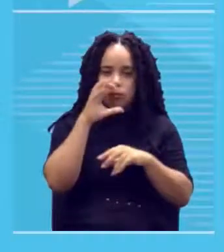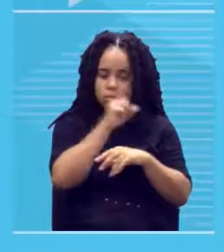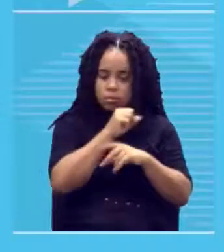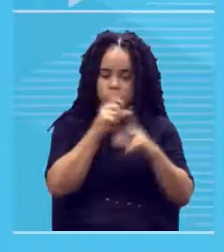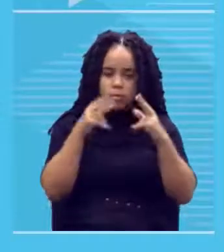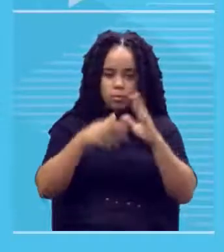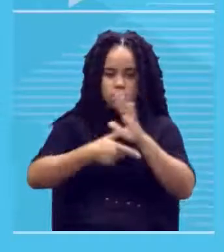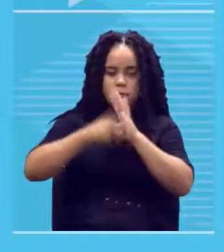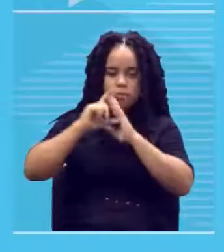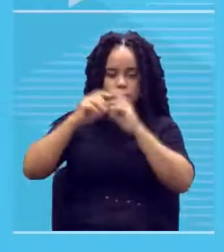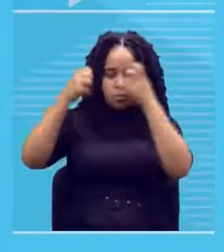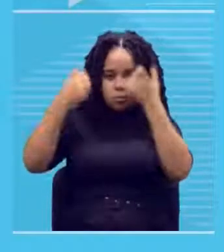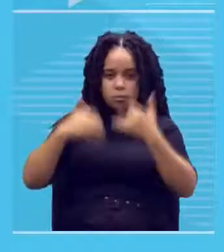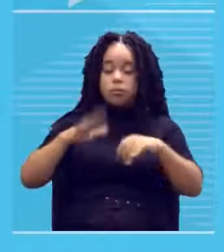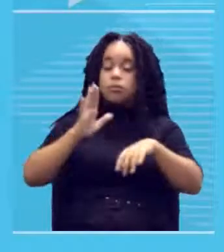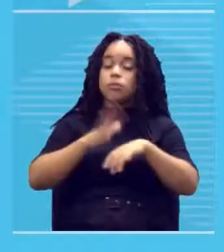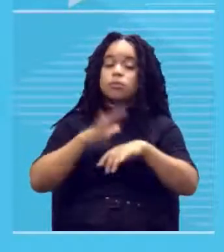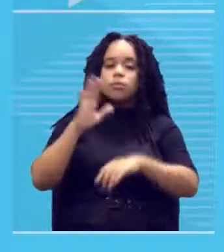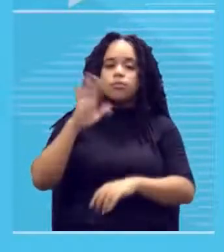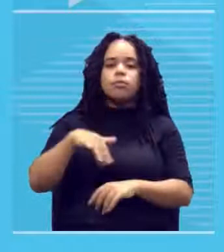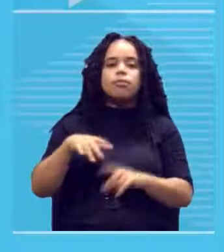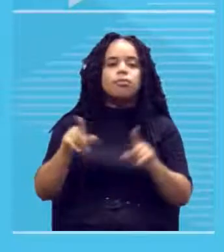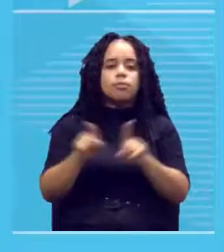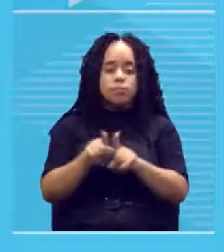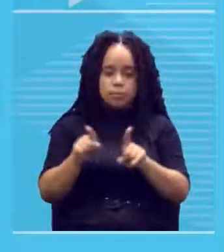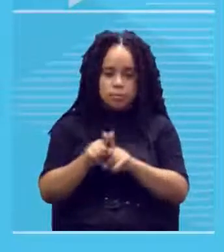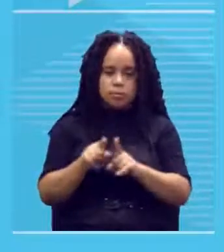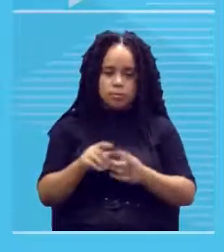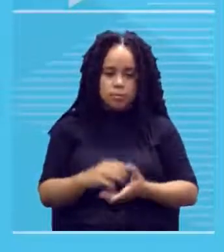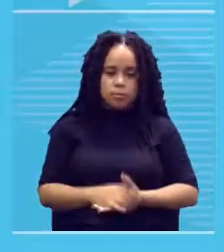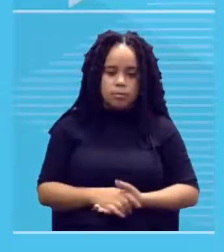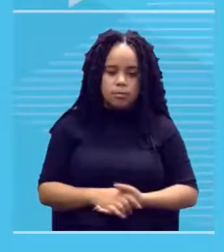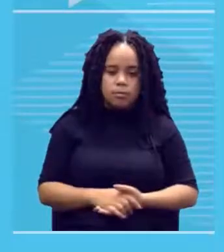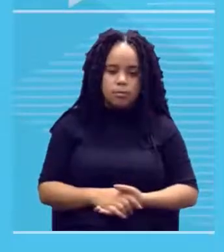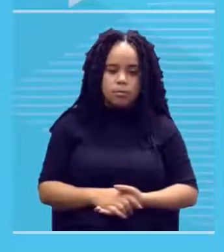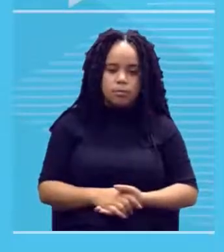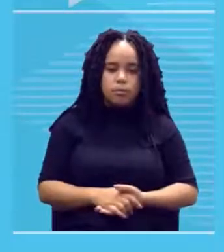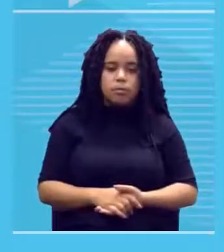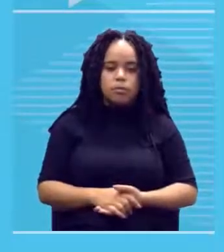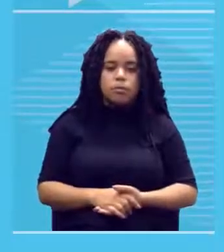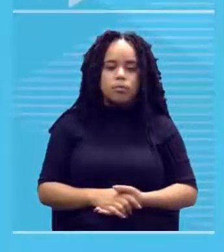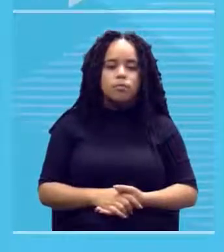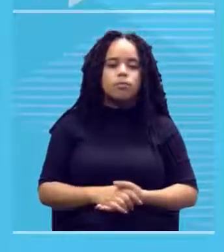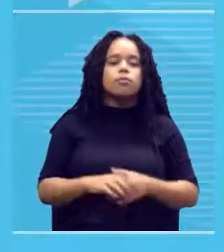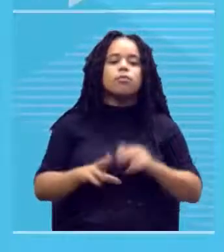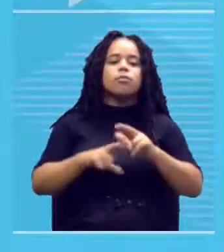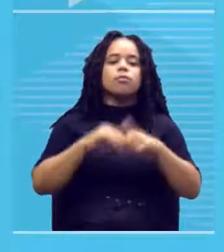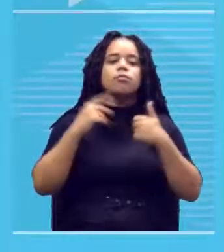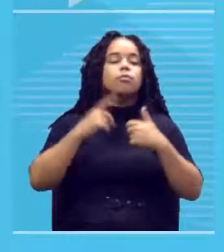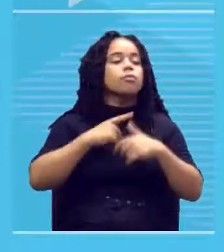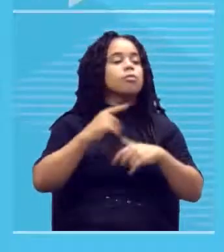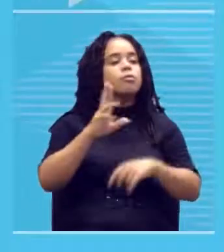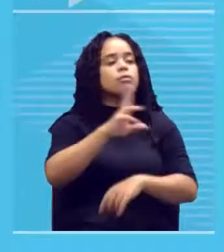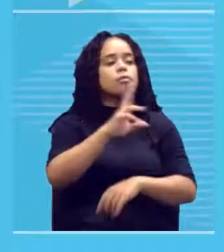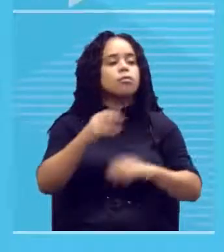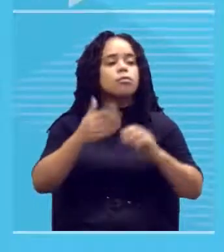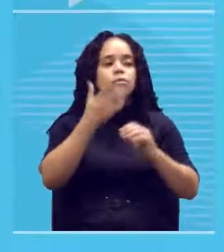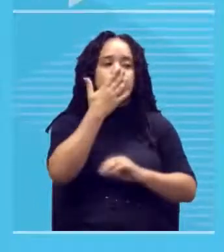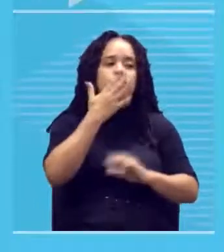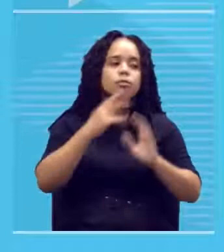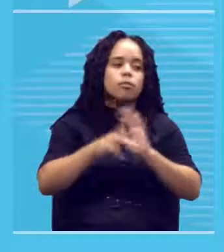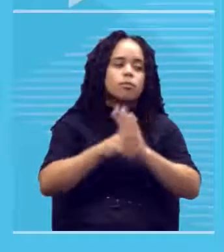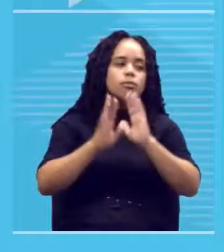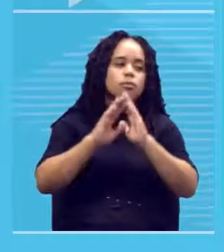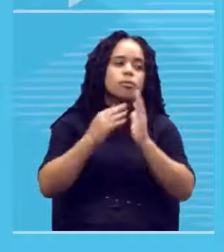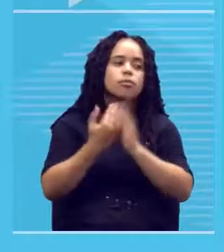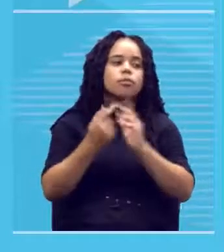e é ainda mais barata certo? por isso que ela é conhecida como tinta escolar e principalmente por ela não ser